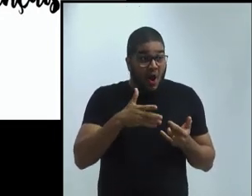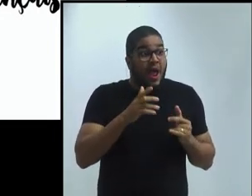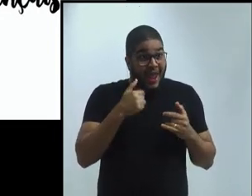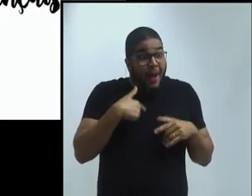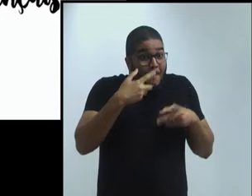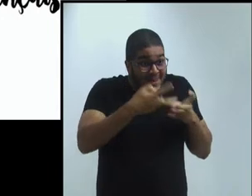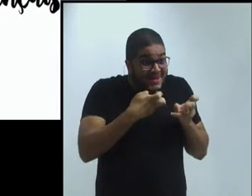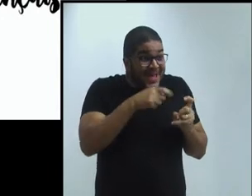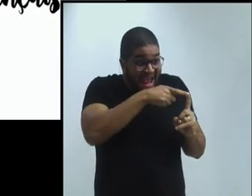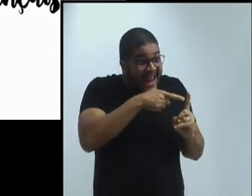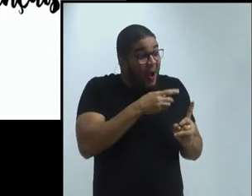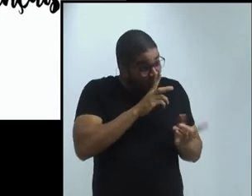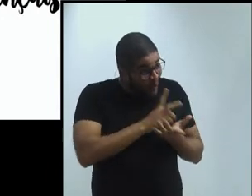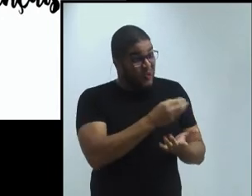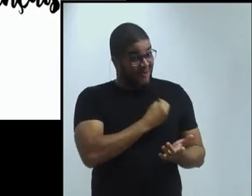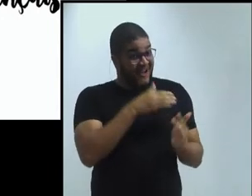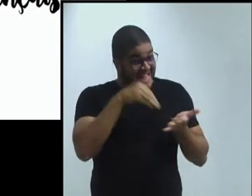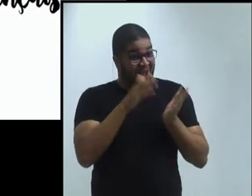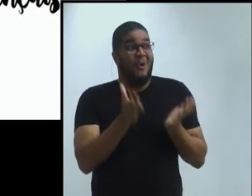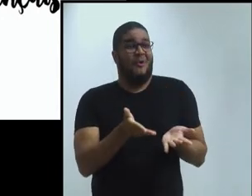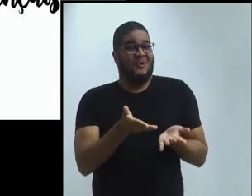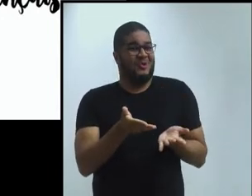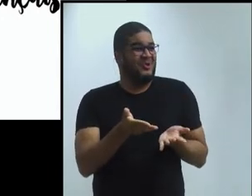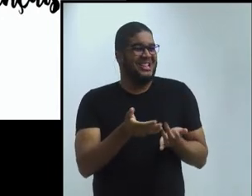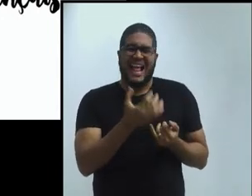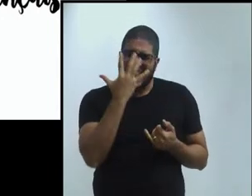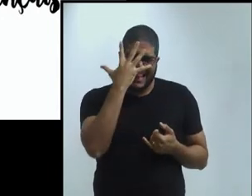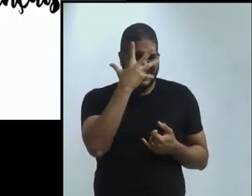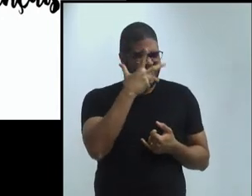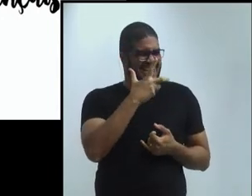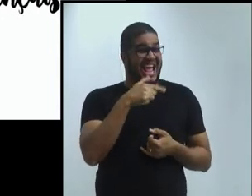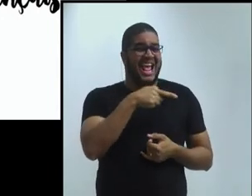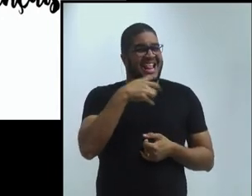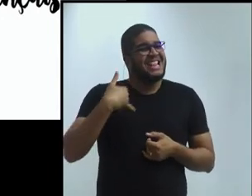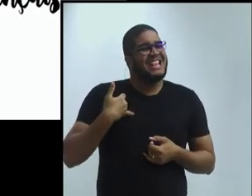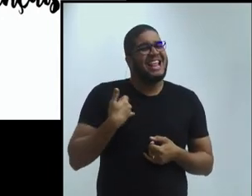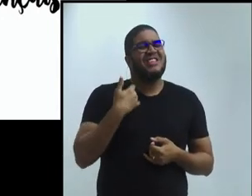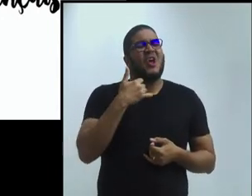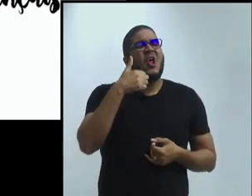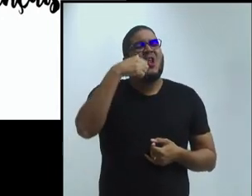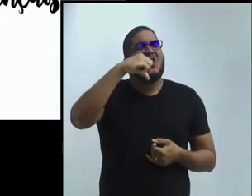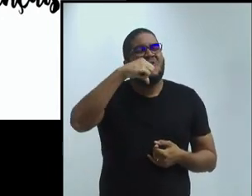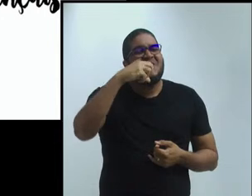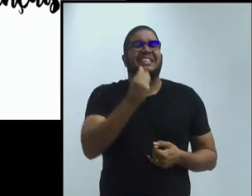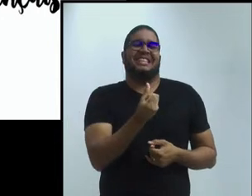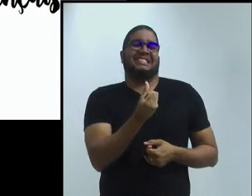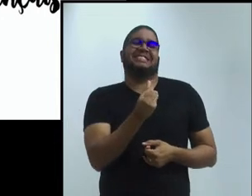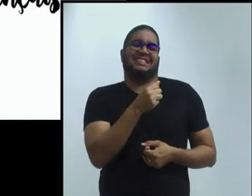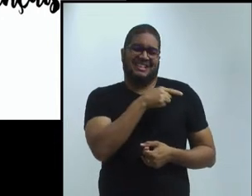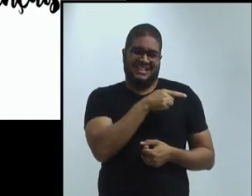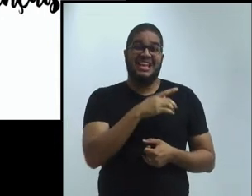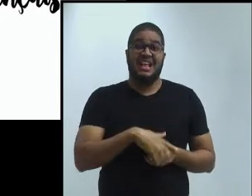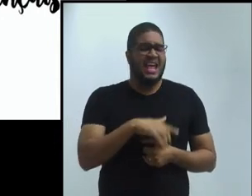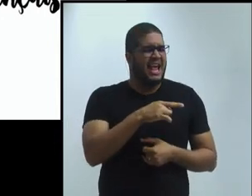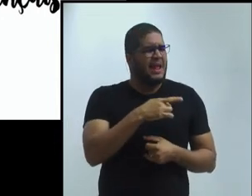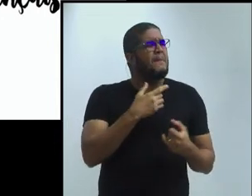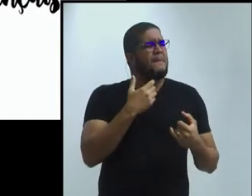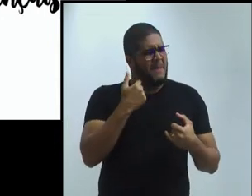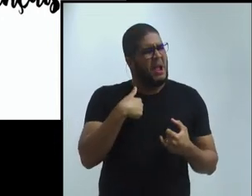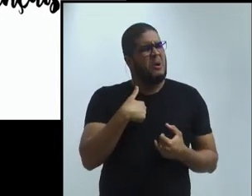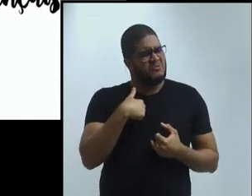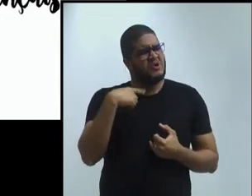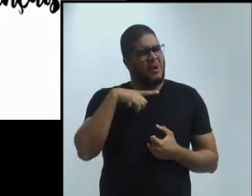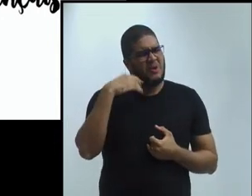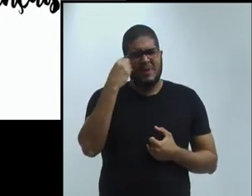professor. Oi? Sim, e ainda mudando, e ele era uma pessoa agradabilíssima,